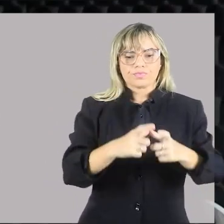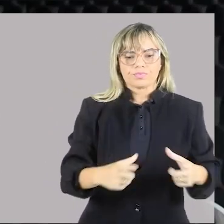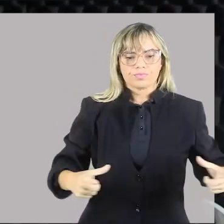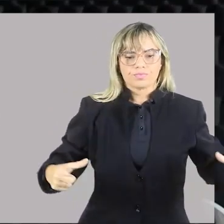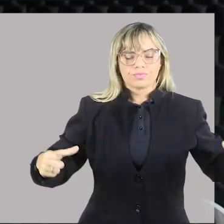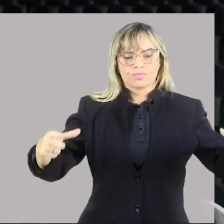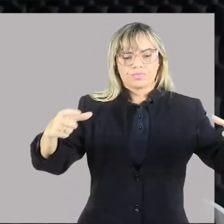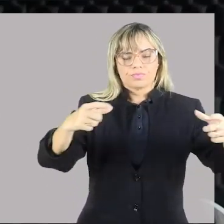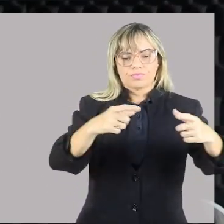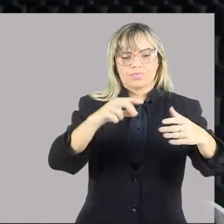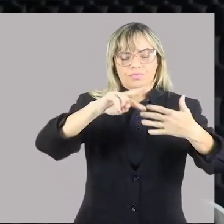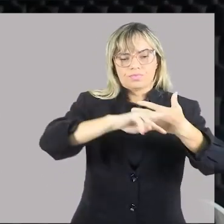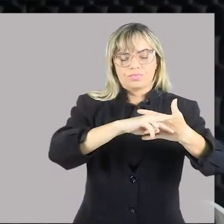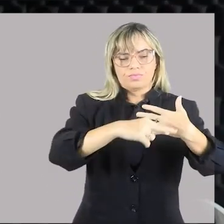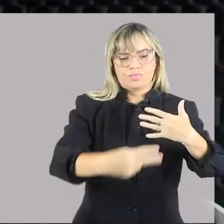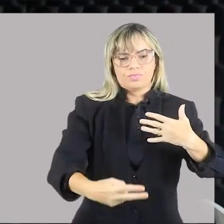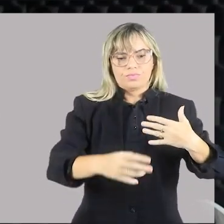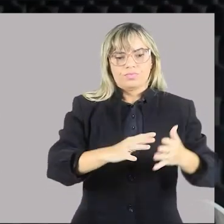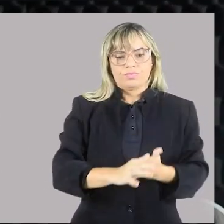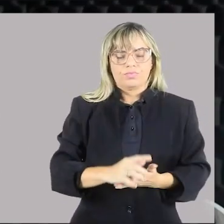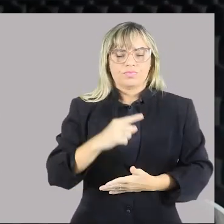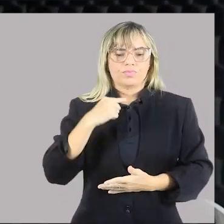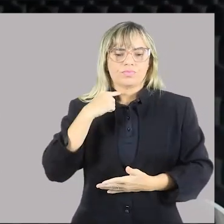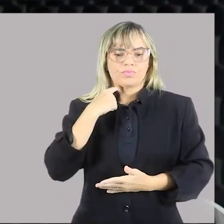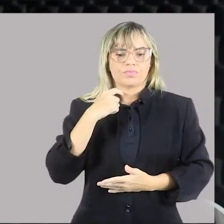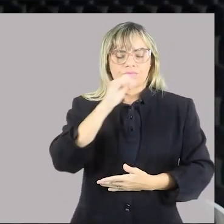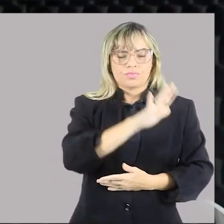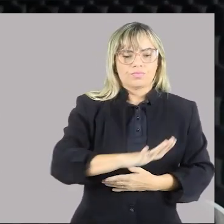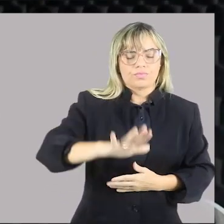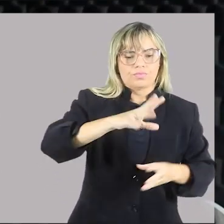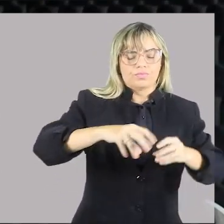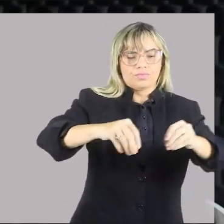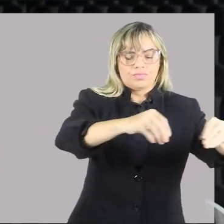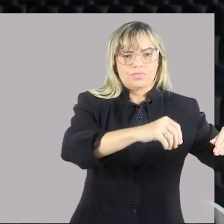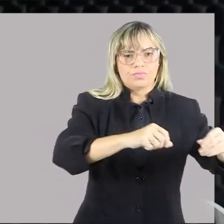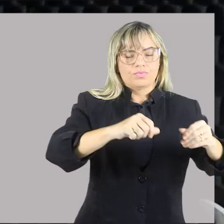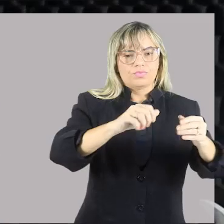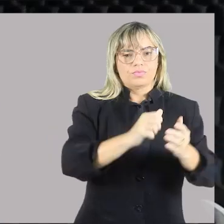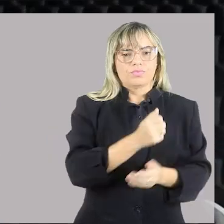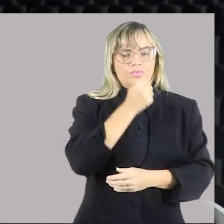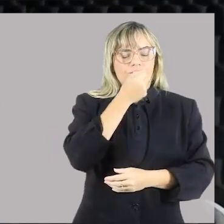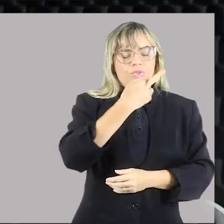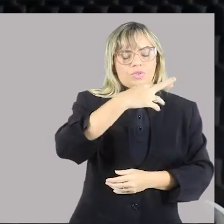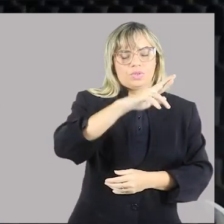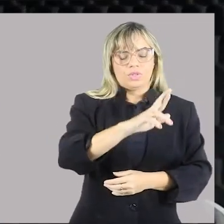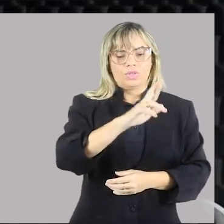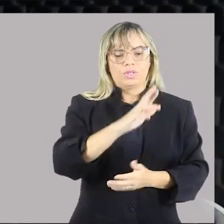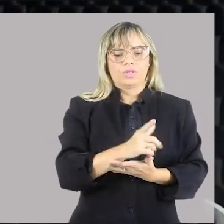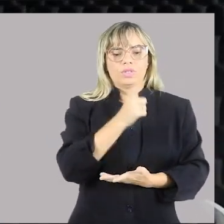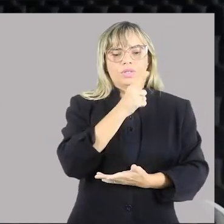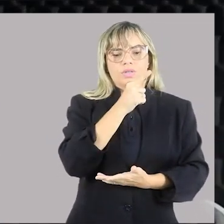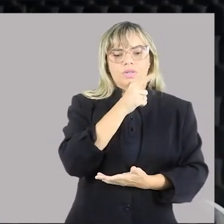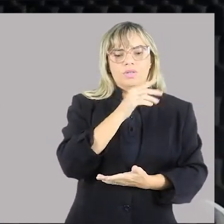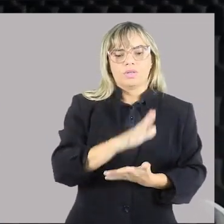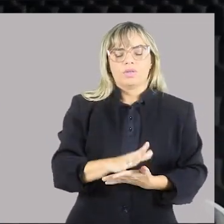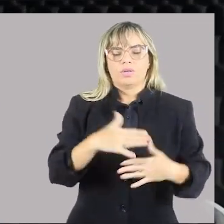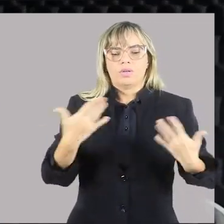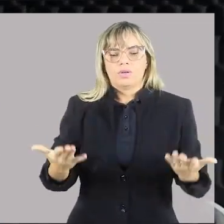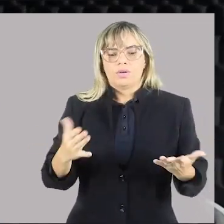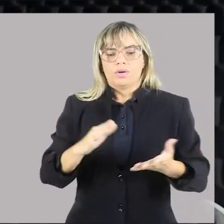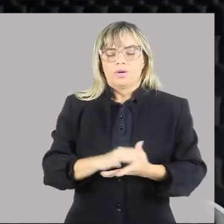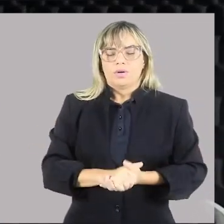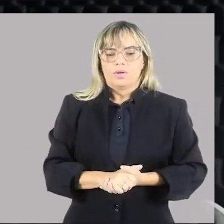ocasiona a poluição e contaminação do solo, do ar e da água. Estou me referindo ao lixo. É